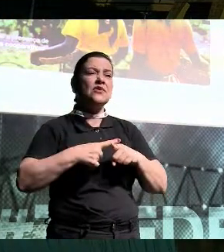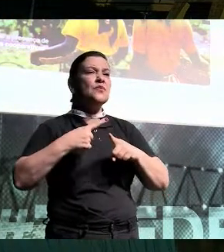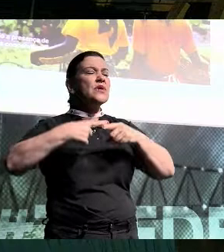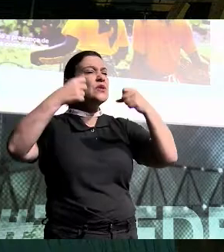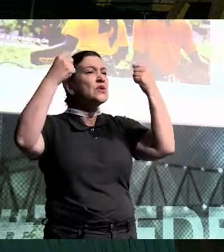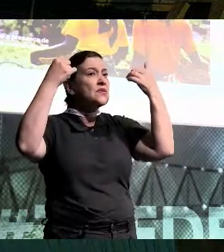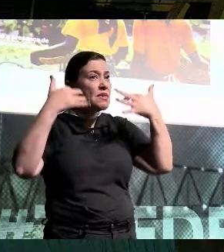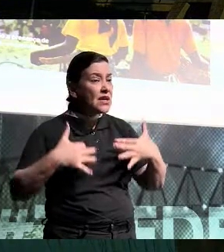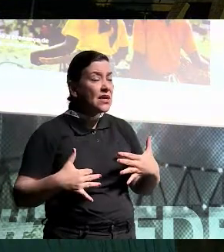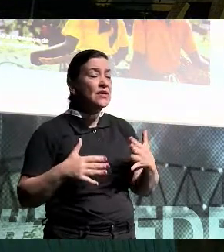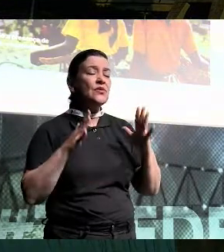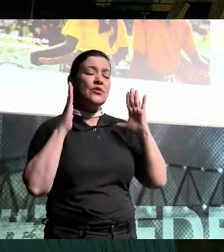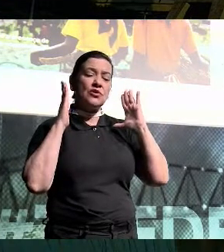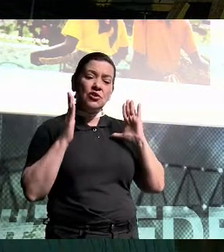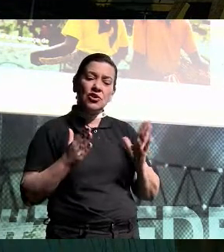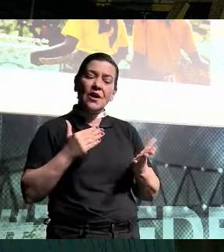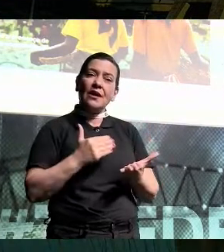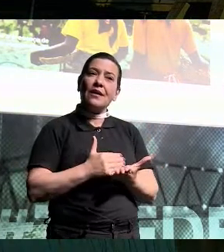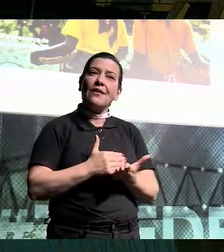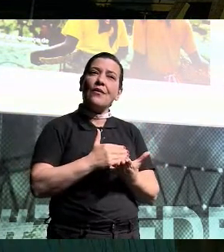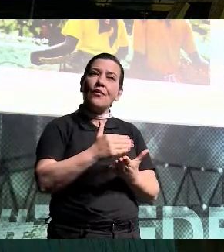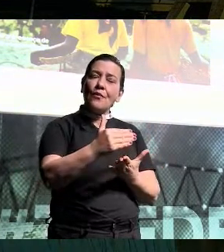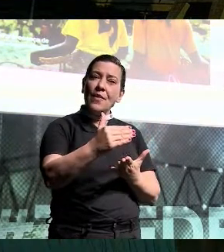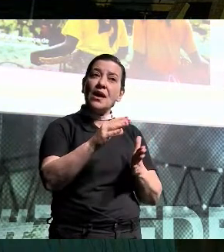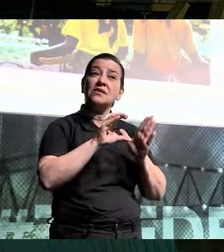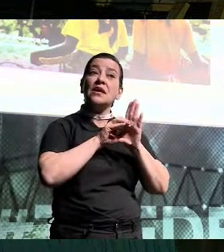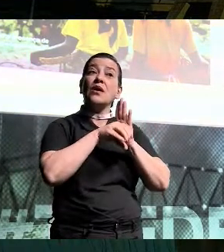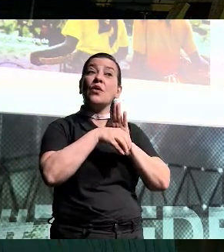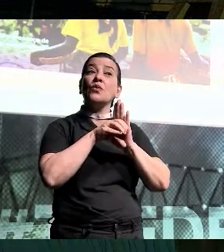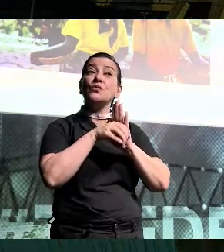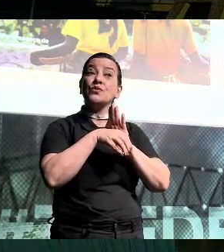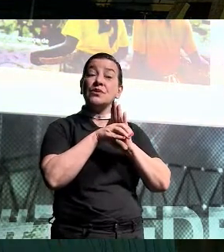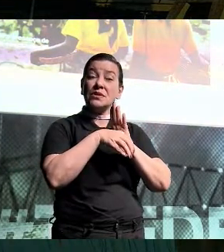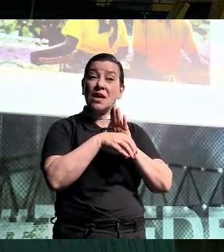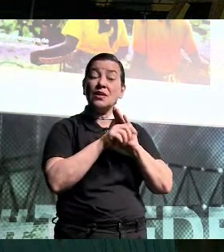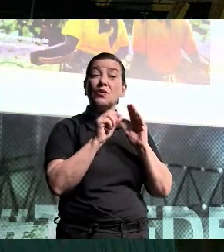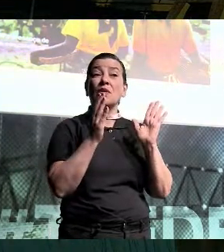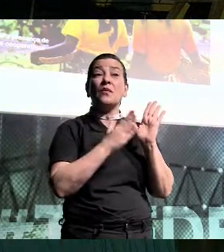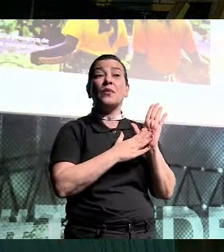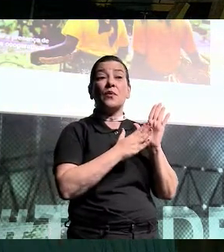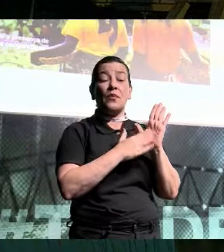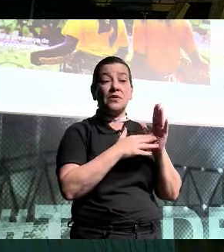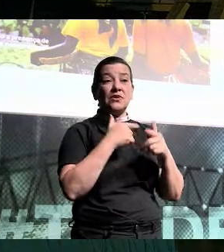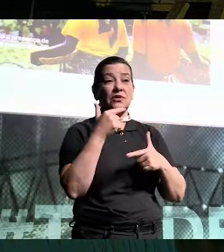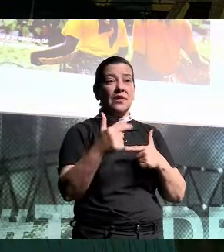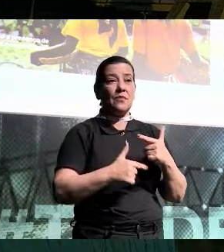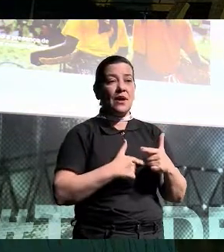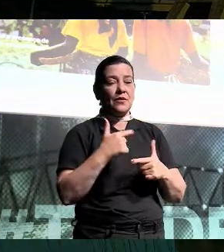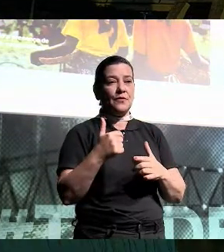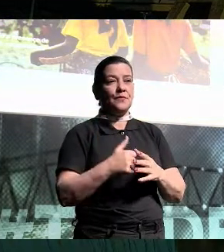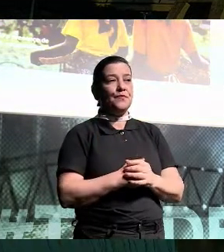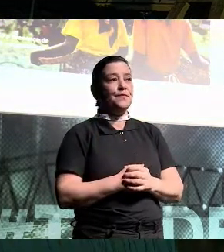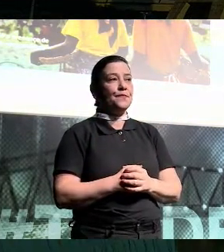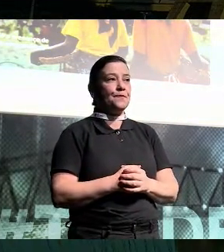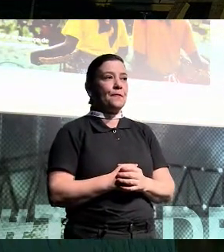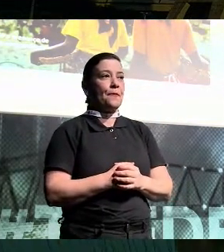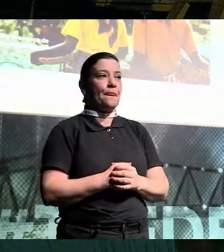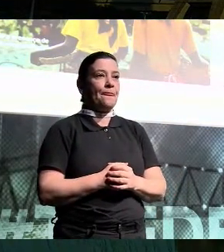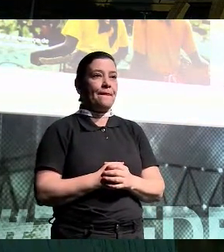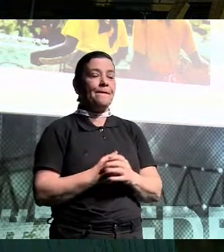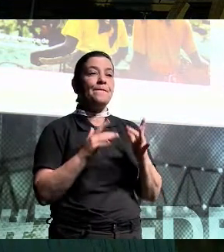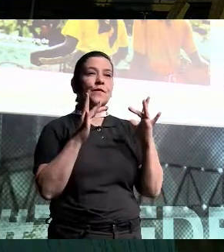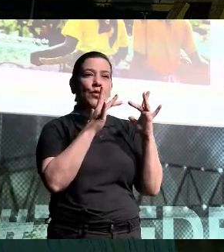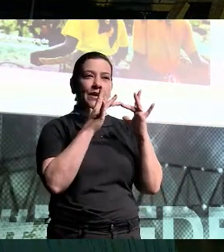disso? Porque aqui a gente já começa a aterrissar conceitos dentro de uma proposta de trabalho. Bom, o Conexão